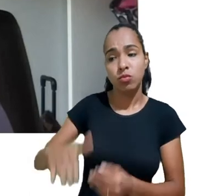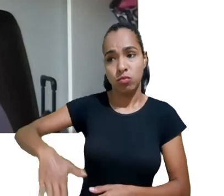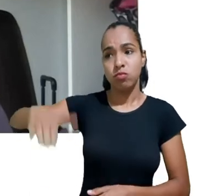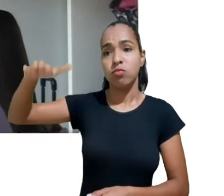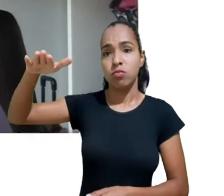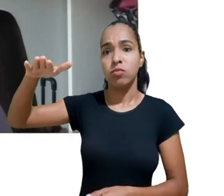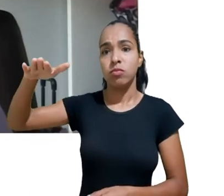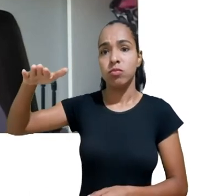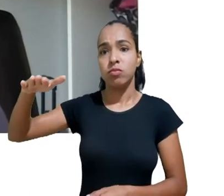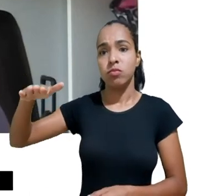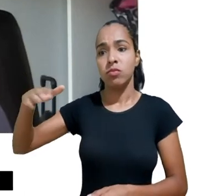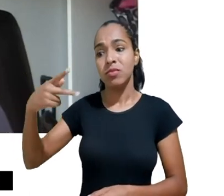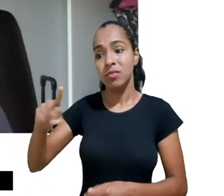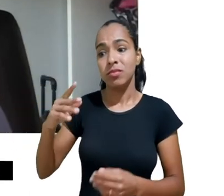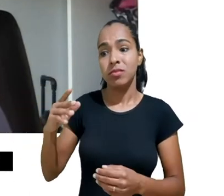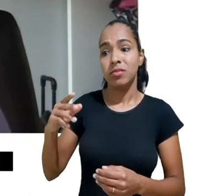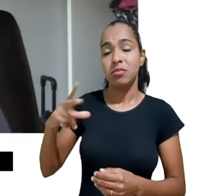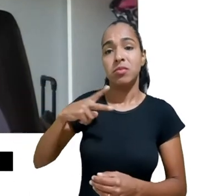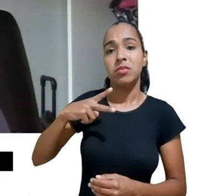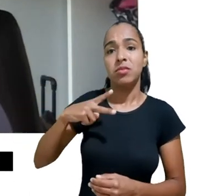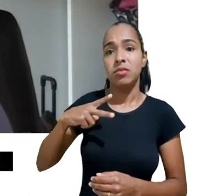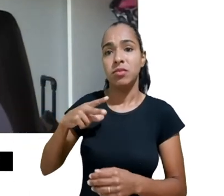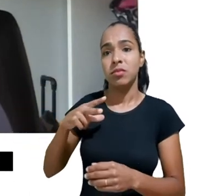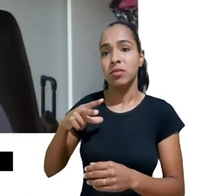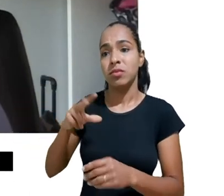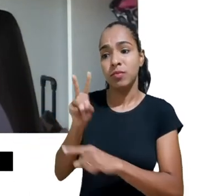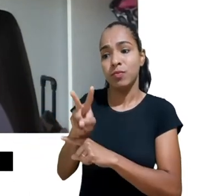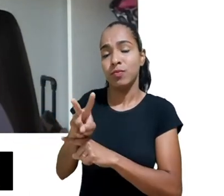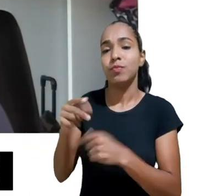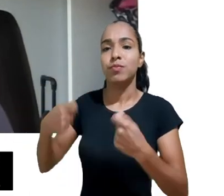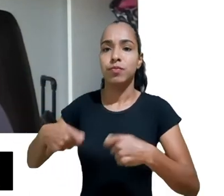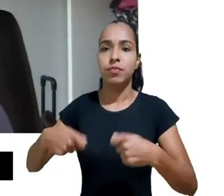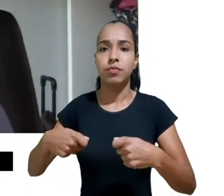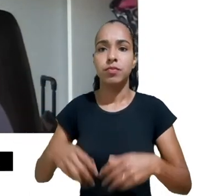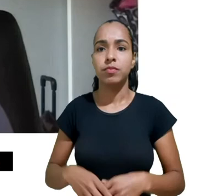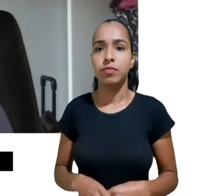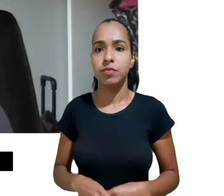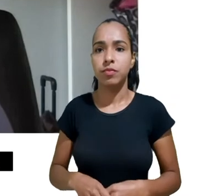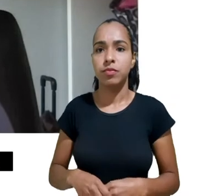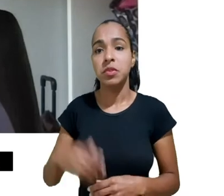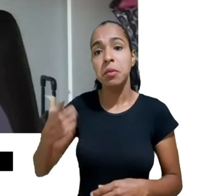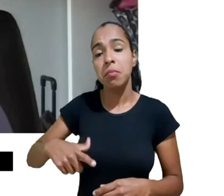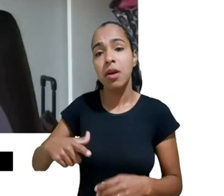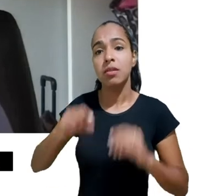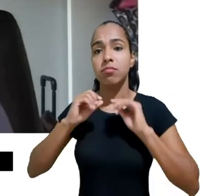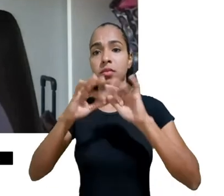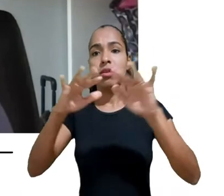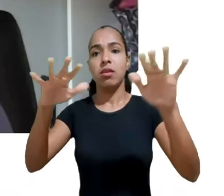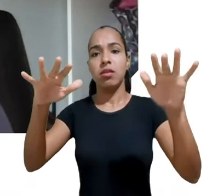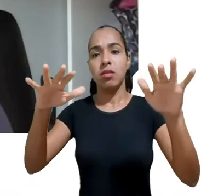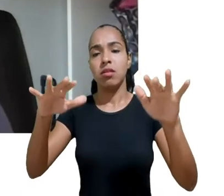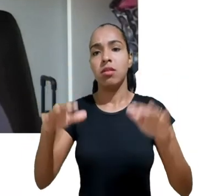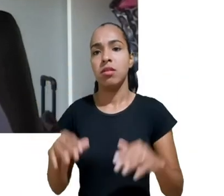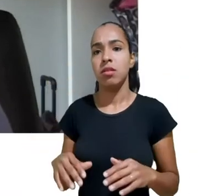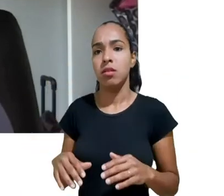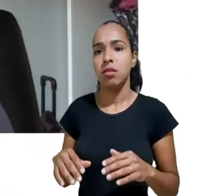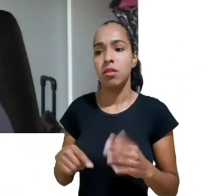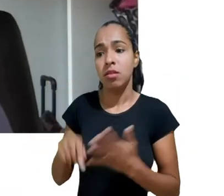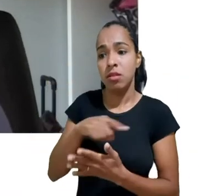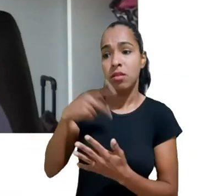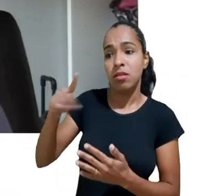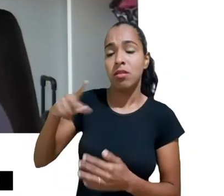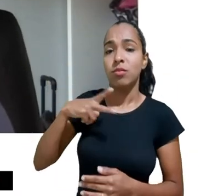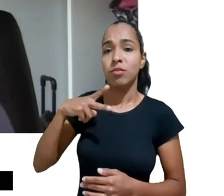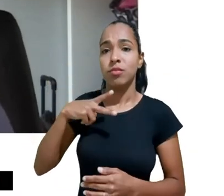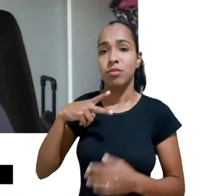clara de punições em casos de vazamento em casos de descaso com o dado desses adolescentes acho que